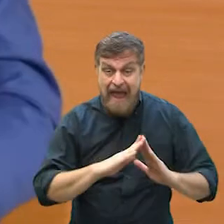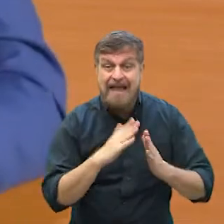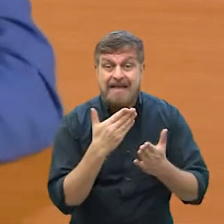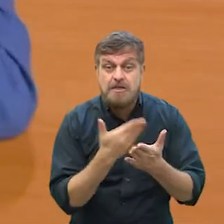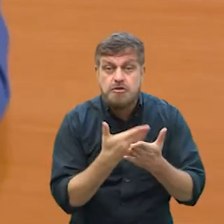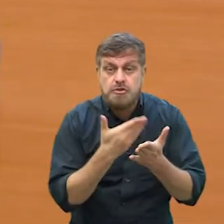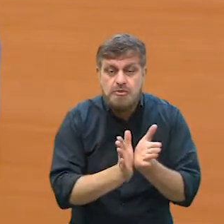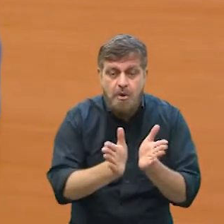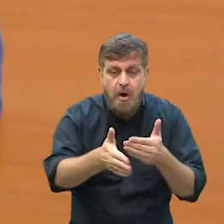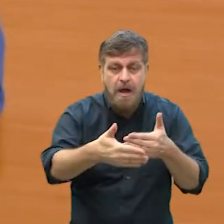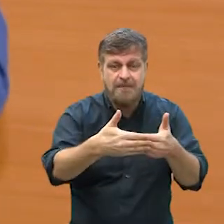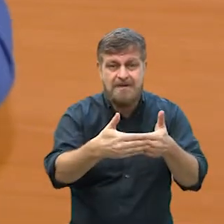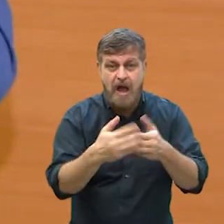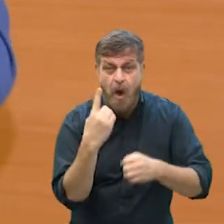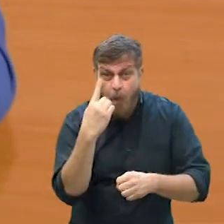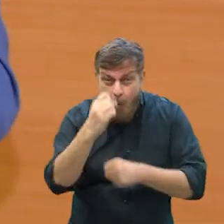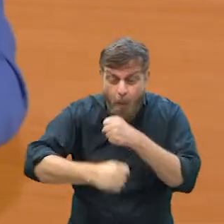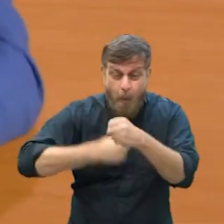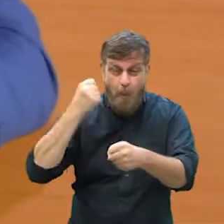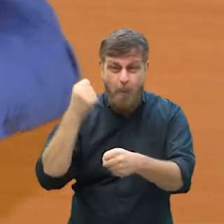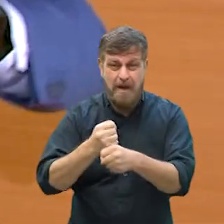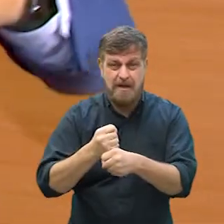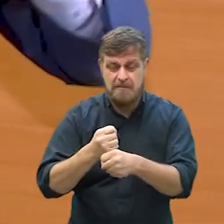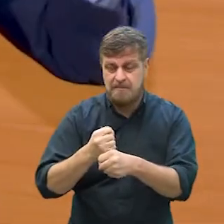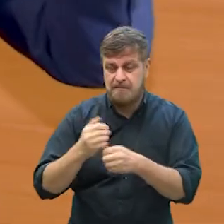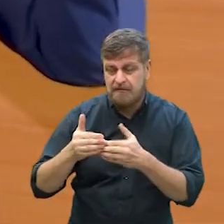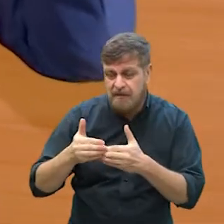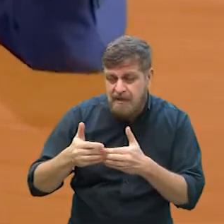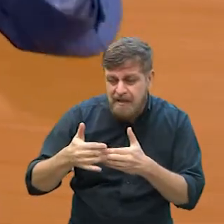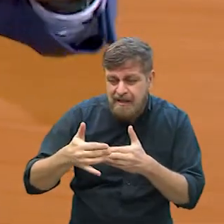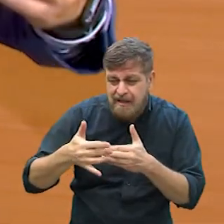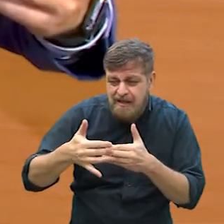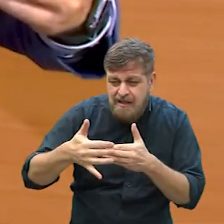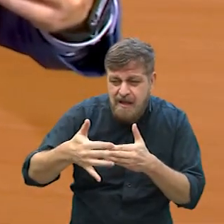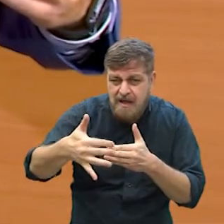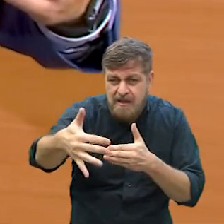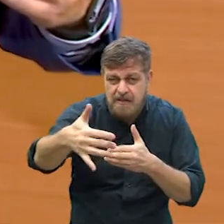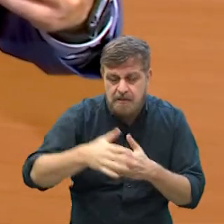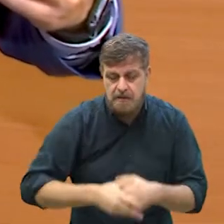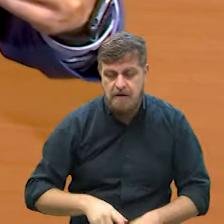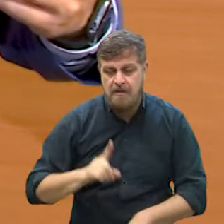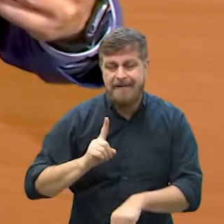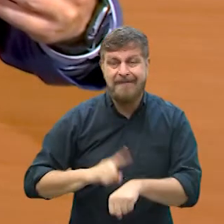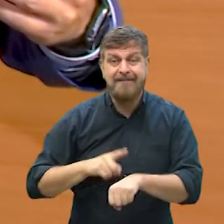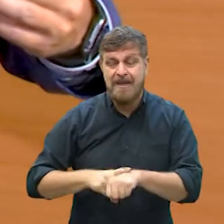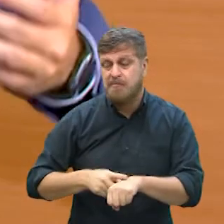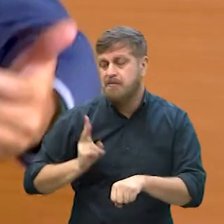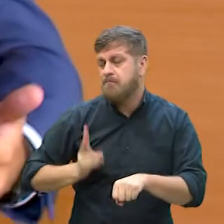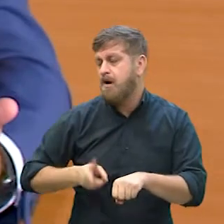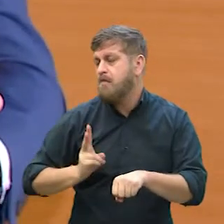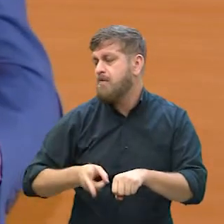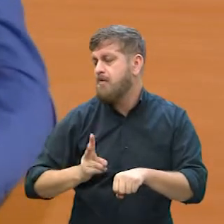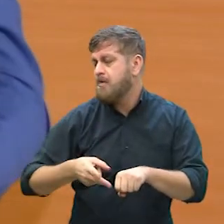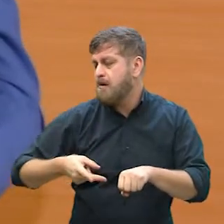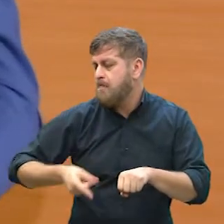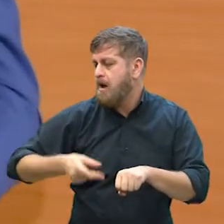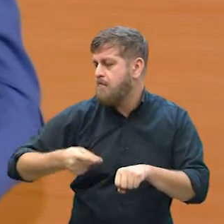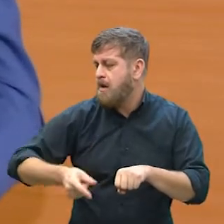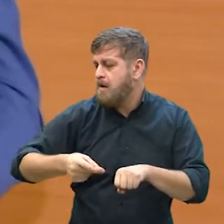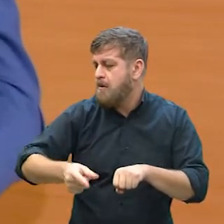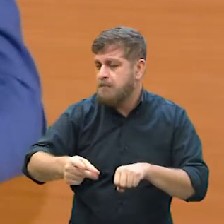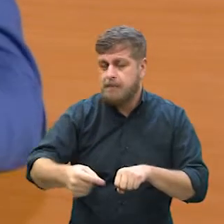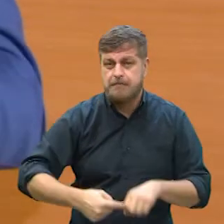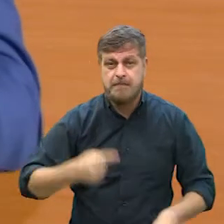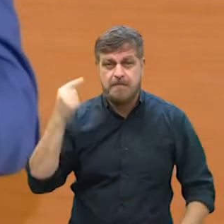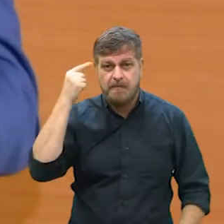meses, a está falando de fechamento de um ano, que vai se prolongar por mais tempo. A gente está falando de